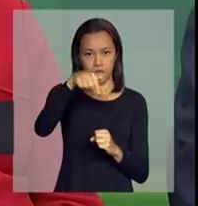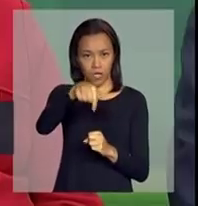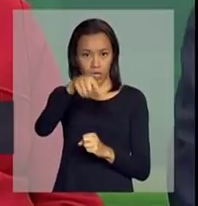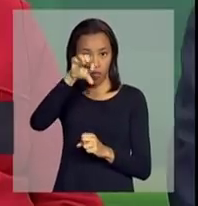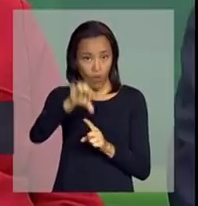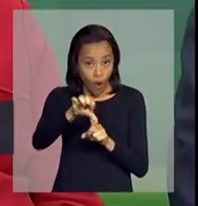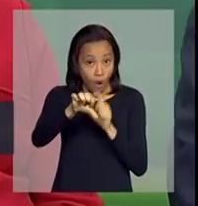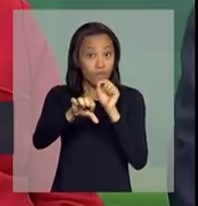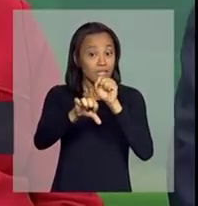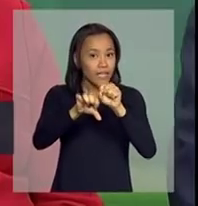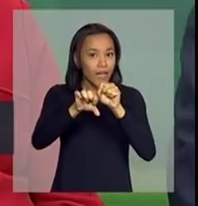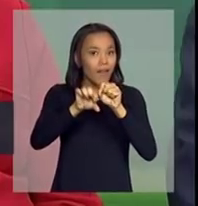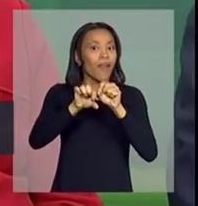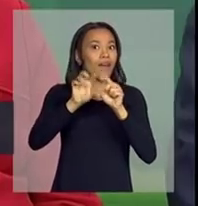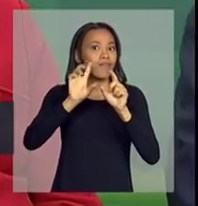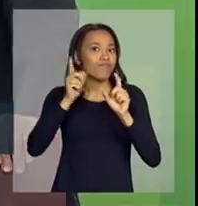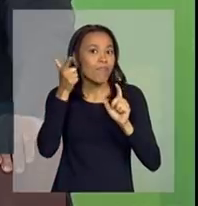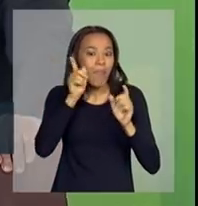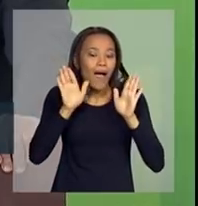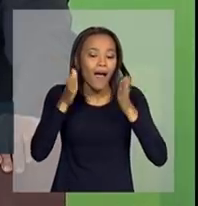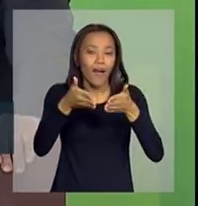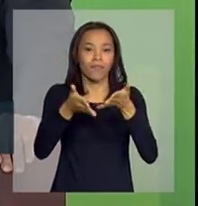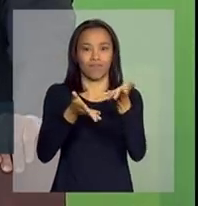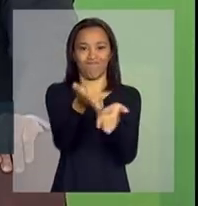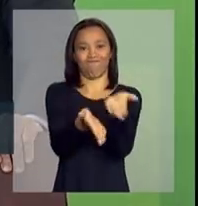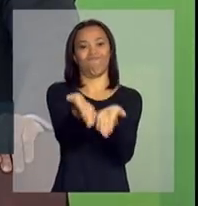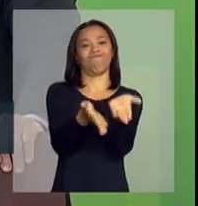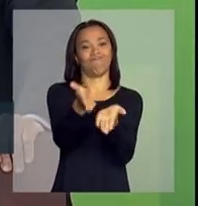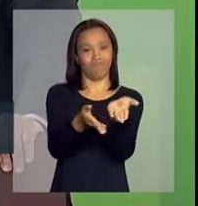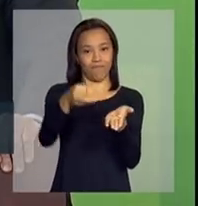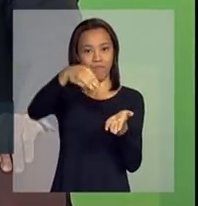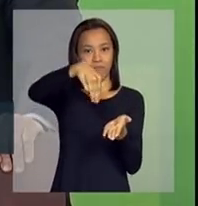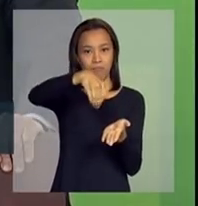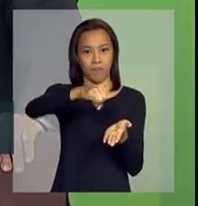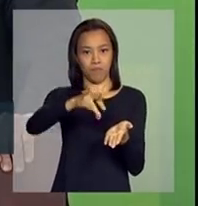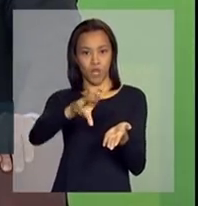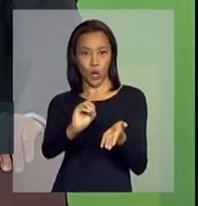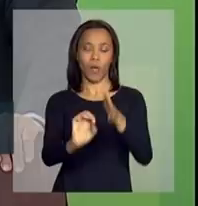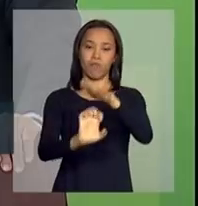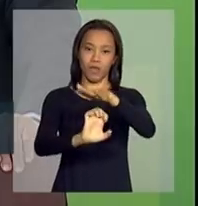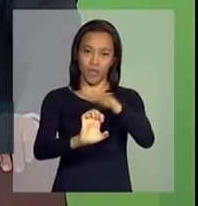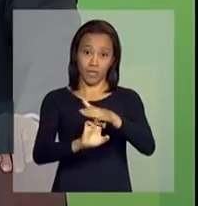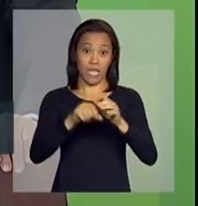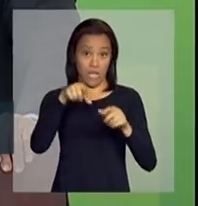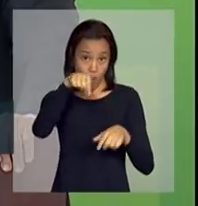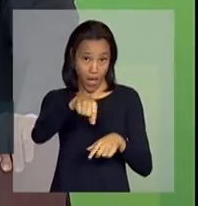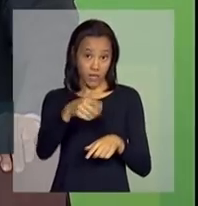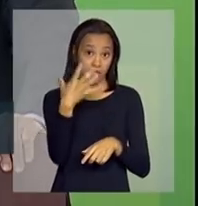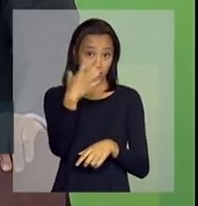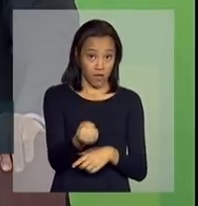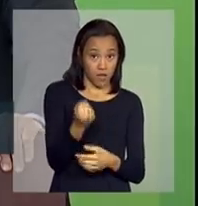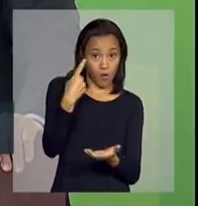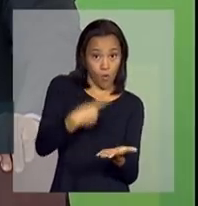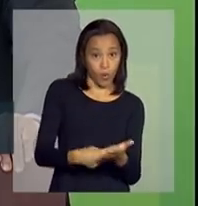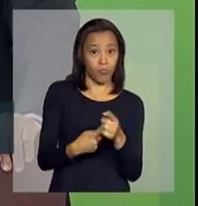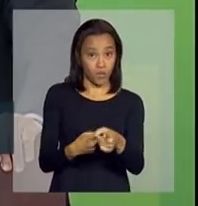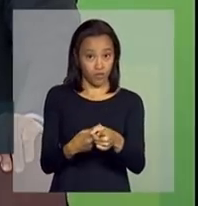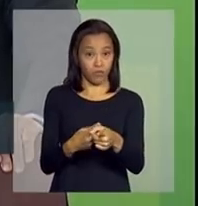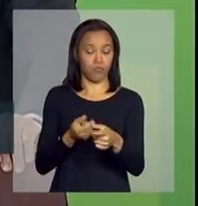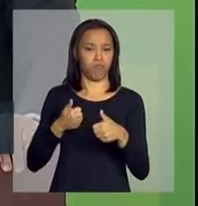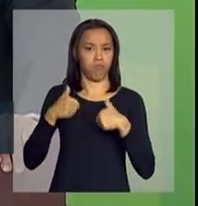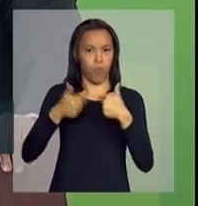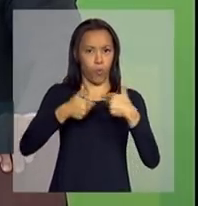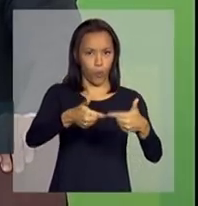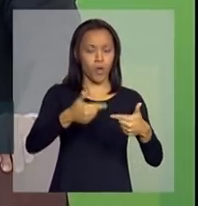o tratamento diferenciado. E foi com esta incumbência e missão que nós,